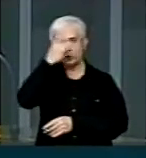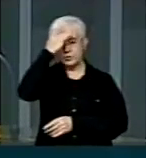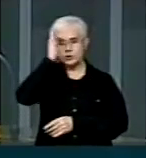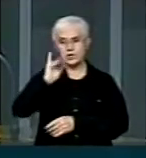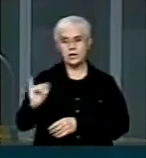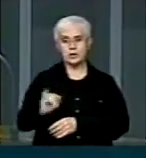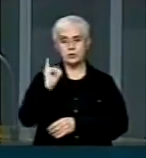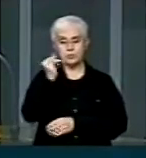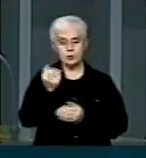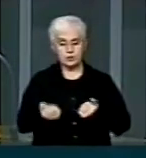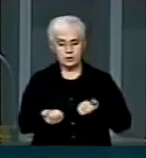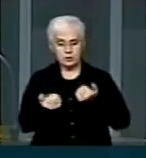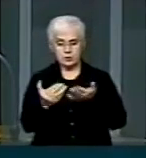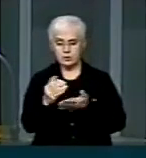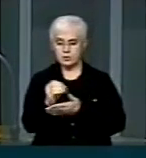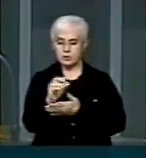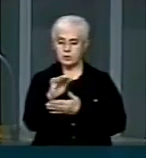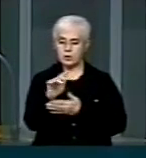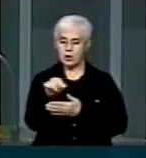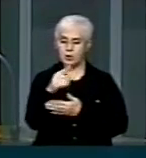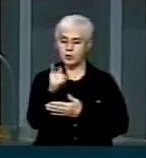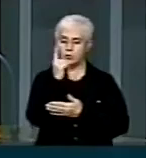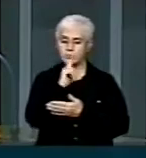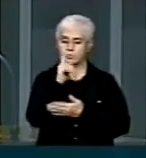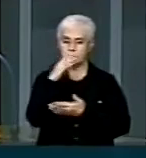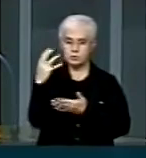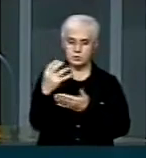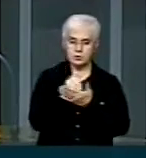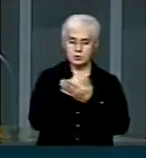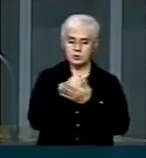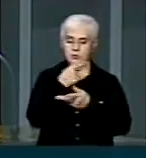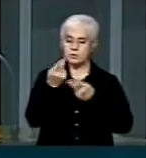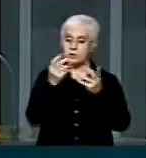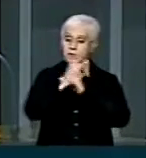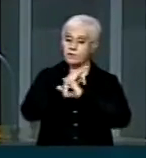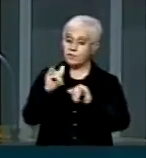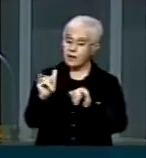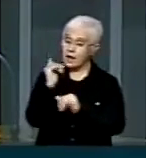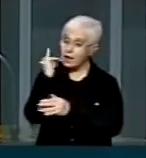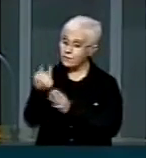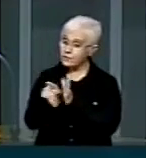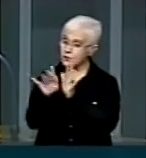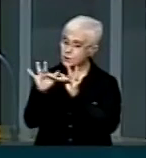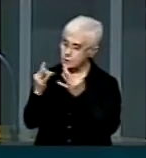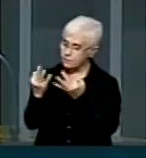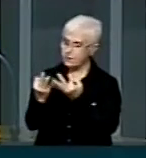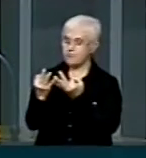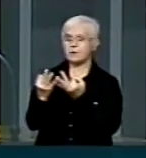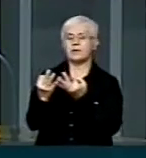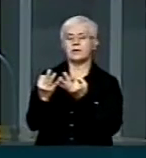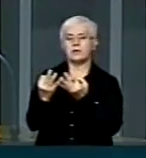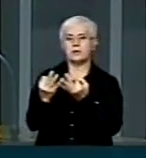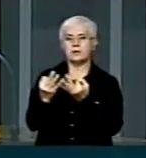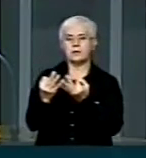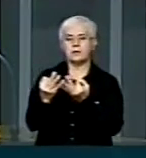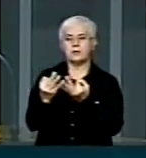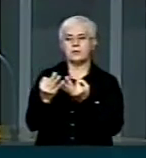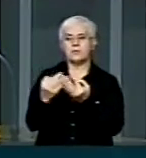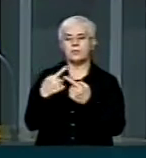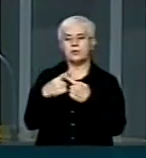da doação de órgãos para salvar vidas, declarassem aos seus familiares que são doadores.